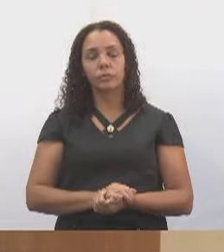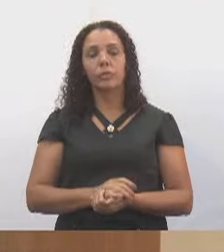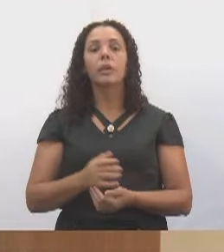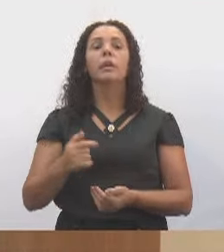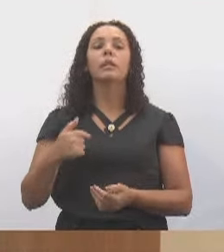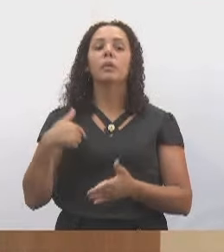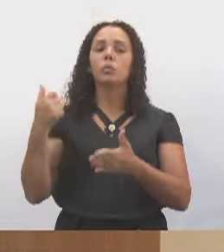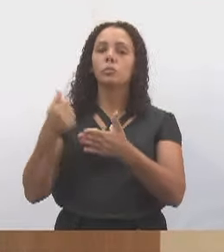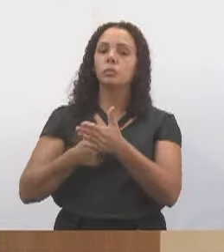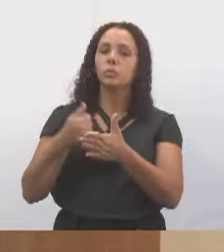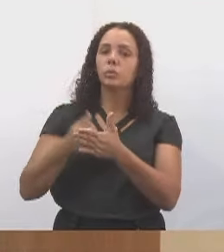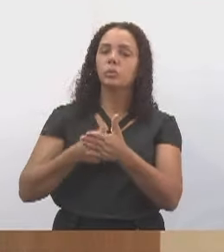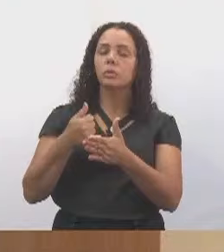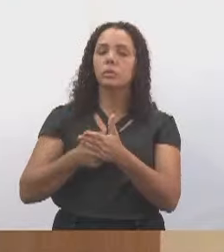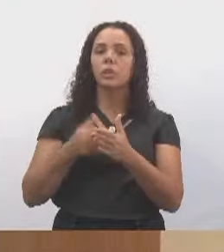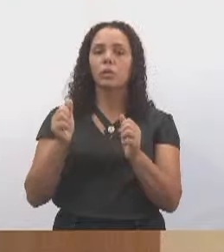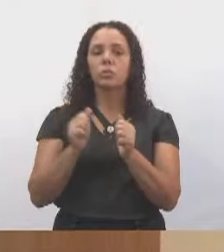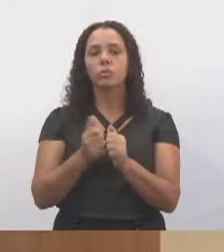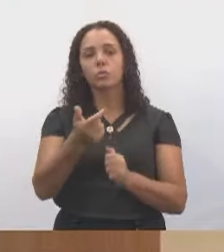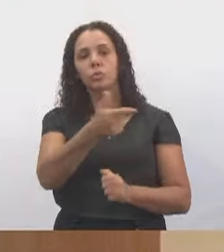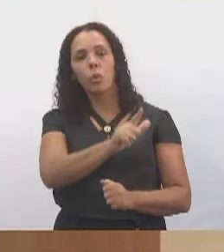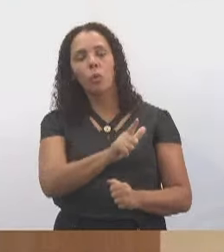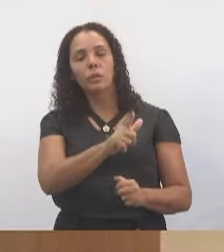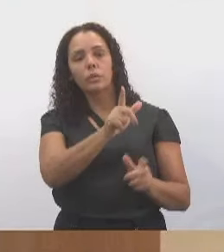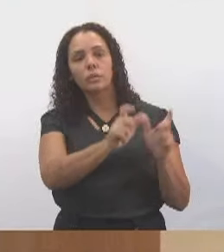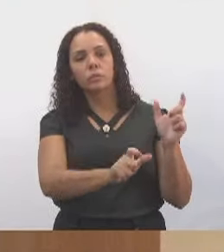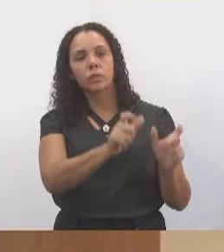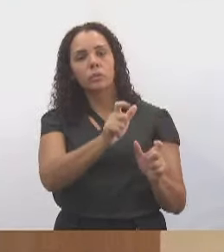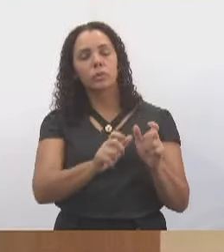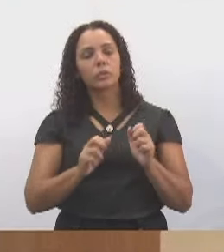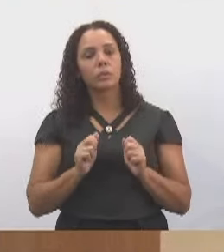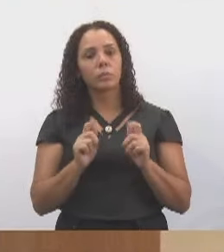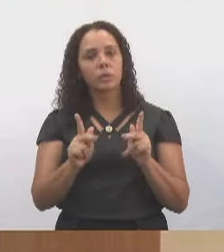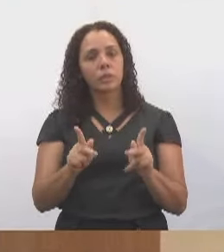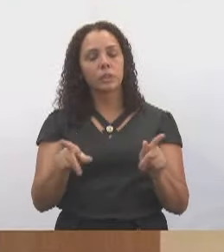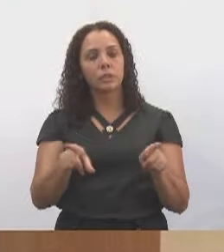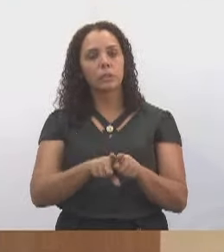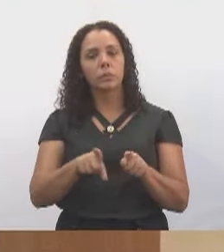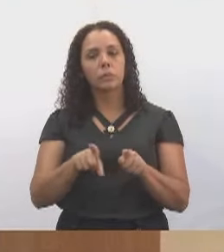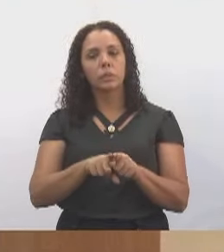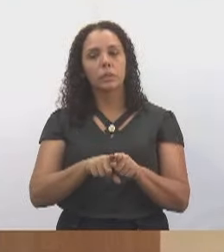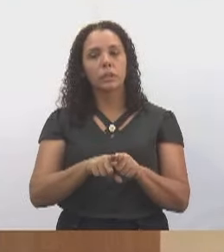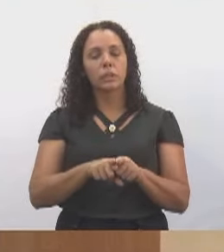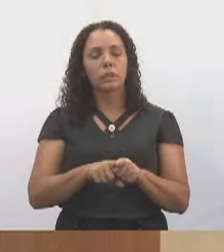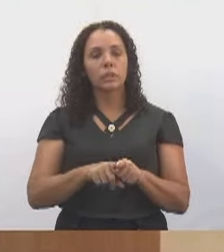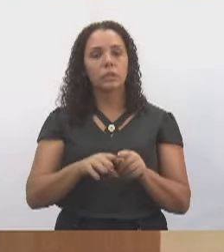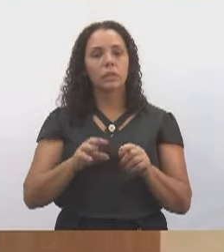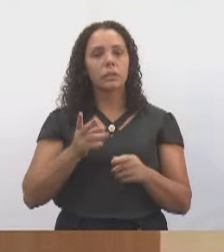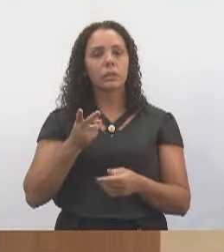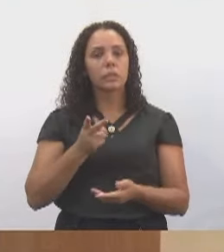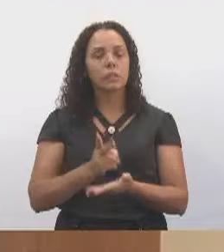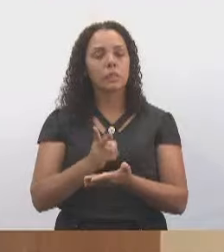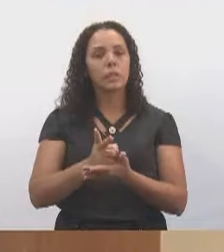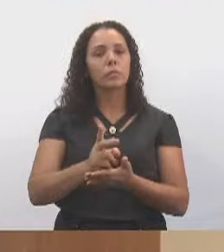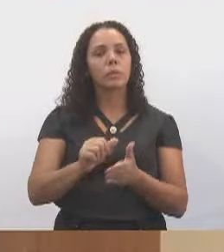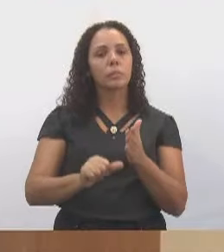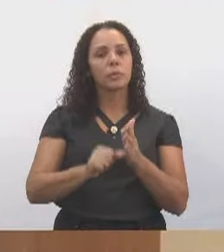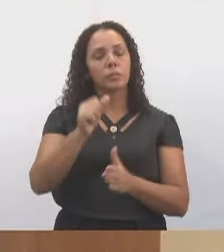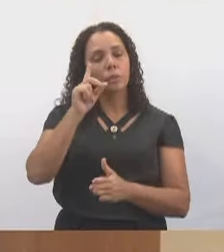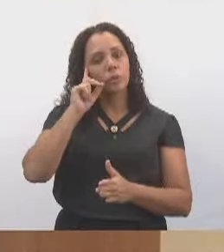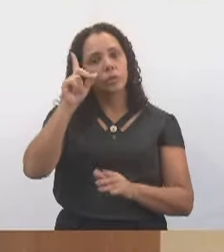fiz na companhia de vários outros aposentados, todos os dia primeiro em frente à Prefeitura,